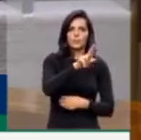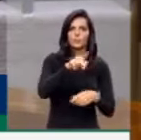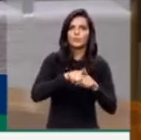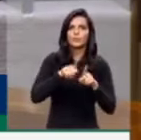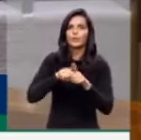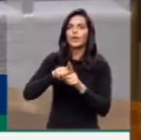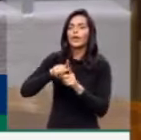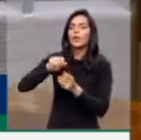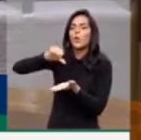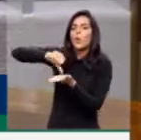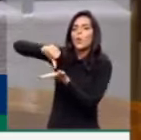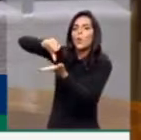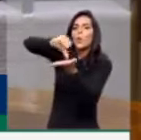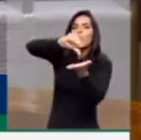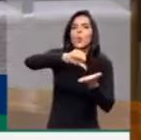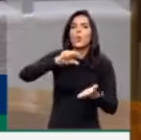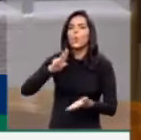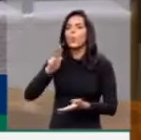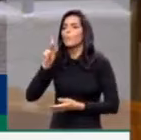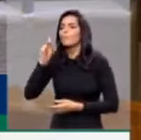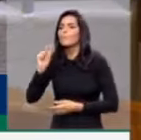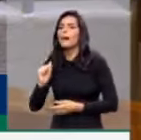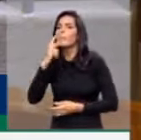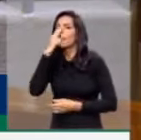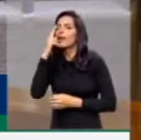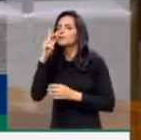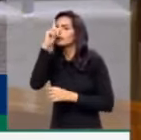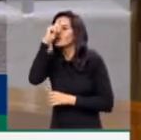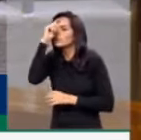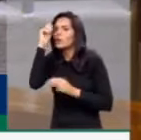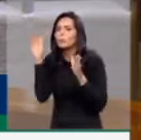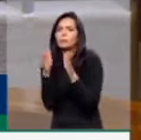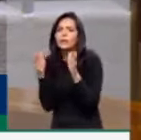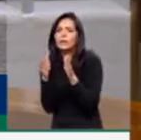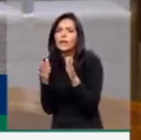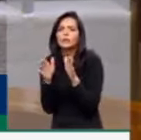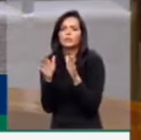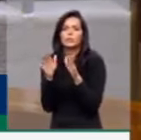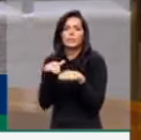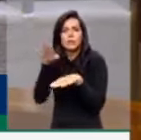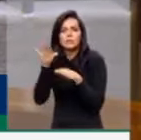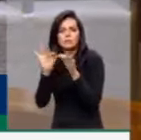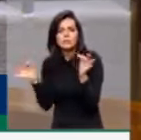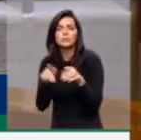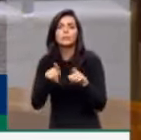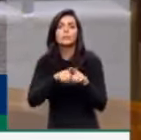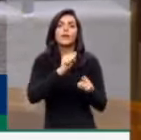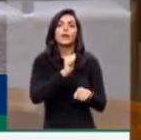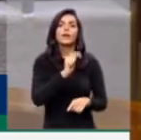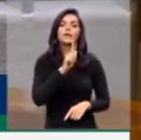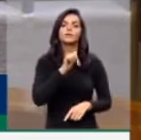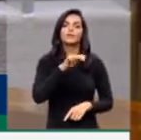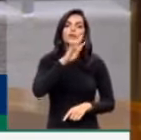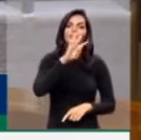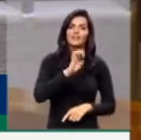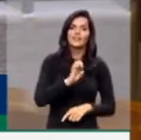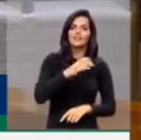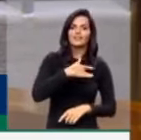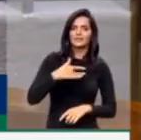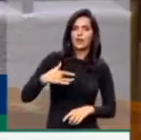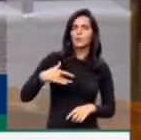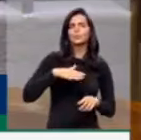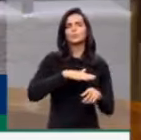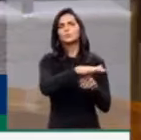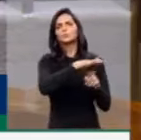-hospitais que foram instalados? Dos agentes de saúde que aos milhares atendiam as famílias brasileiras? Quem não